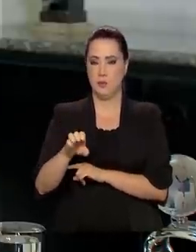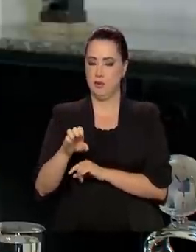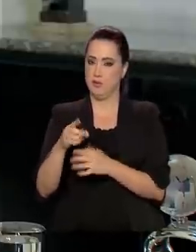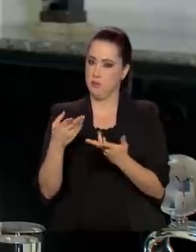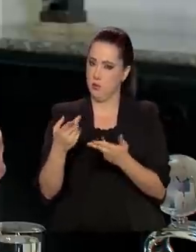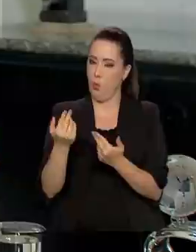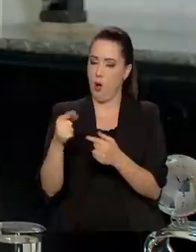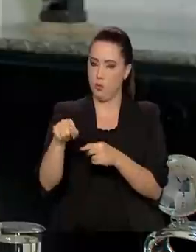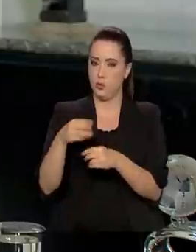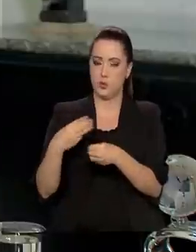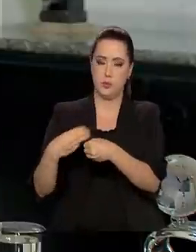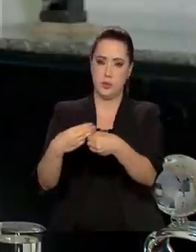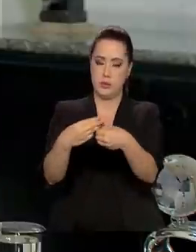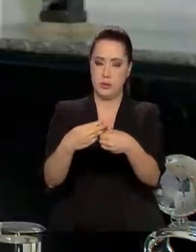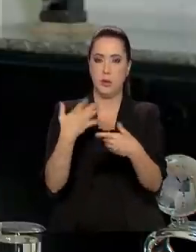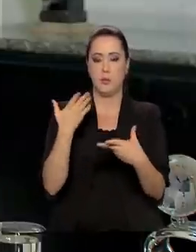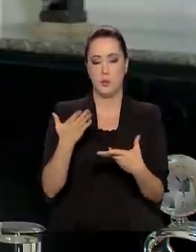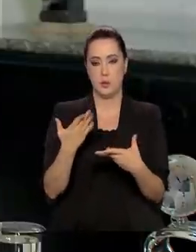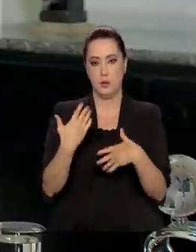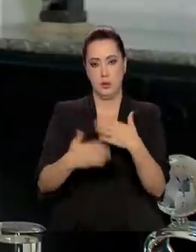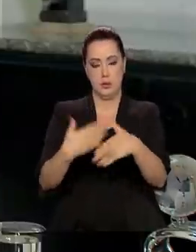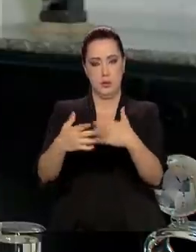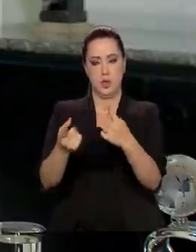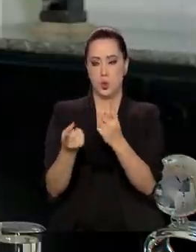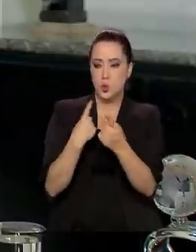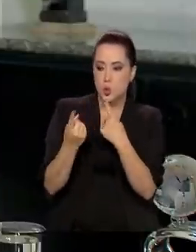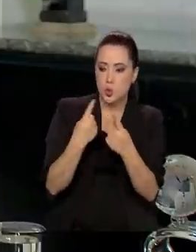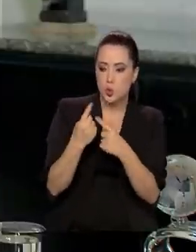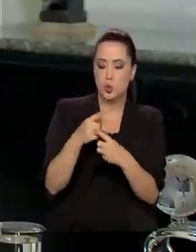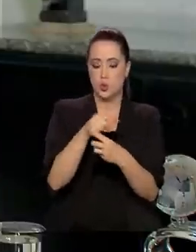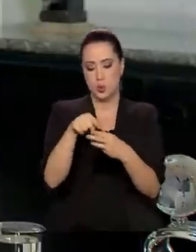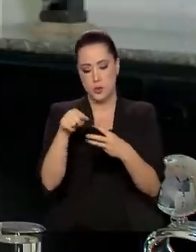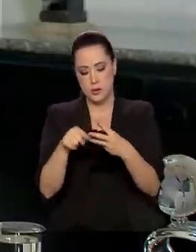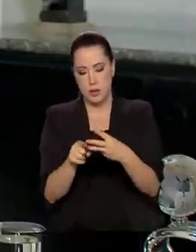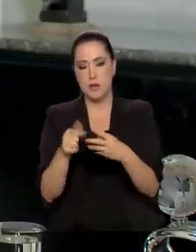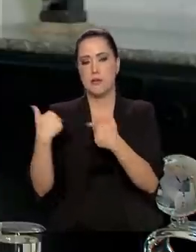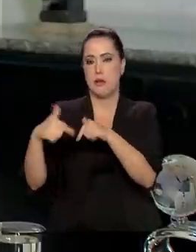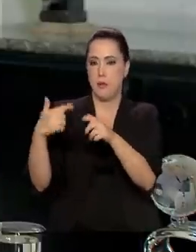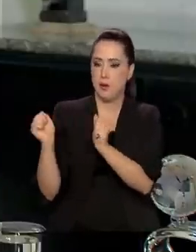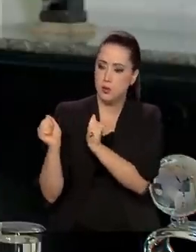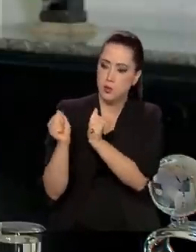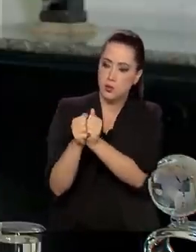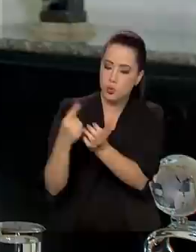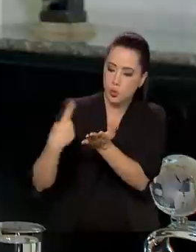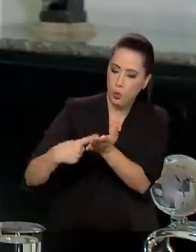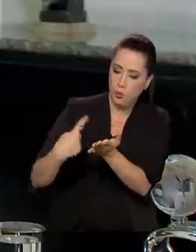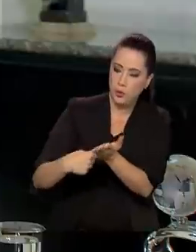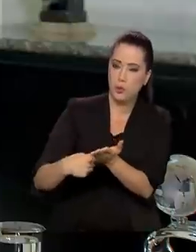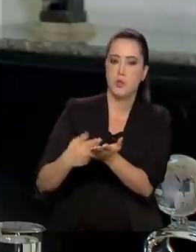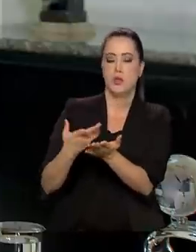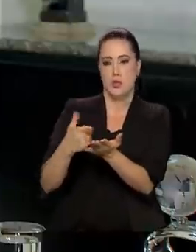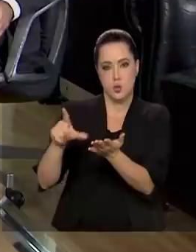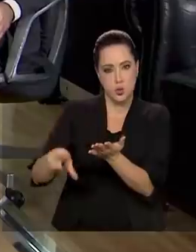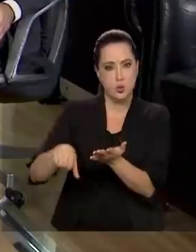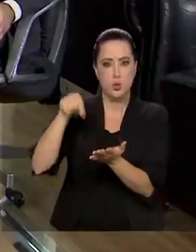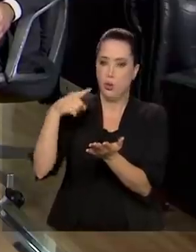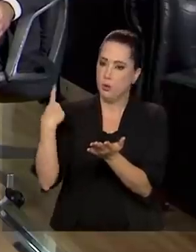municípios. É assim que se discute, é assim que se produz planos pactuados e decisões pactuadas.